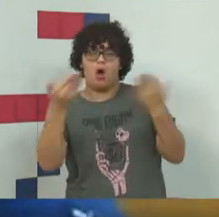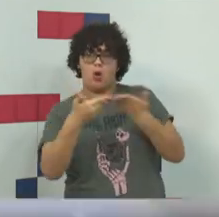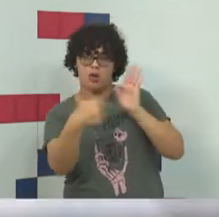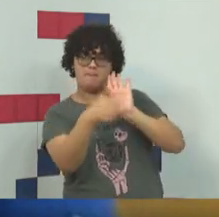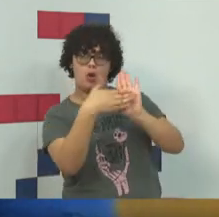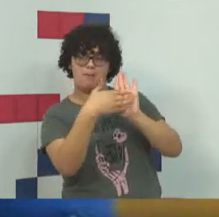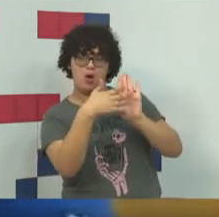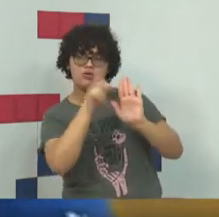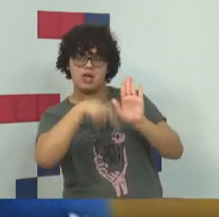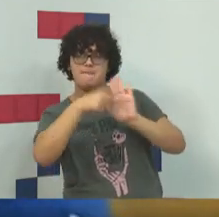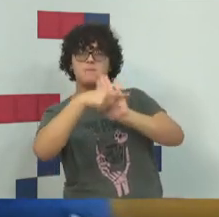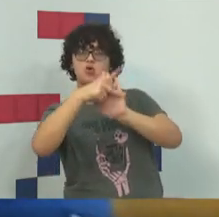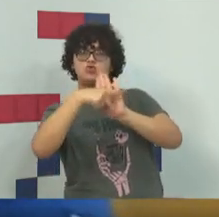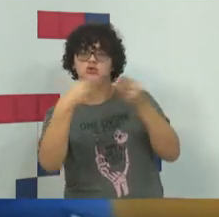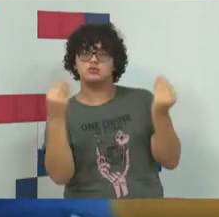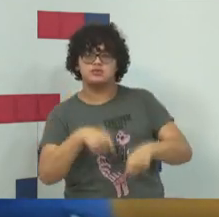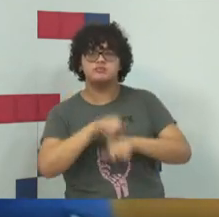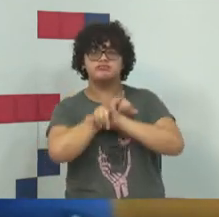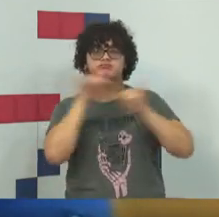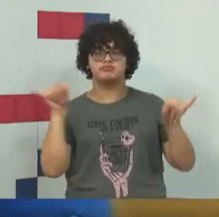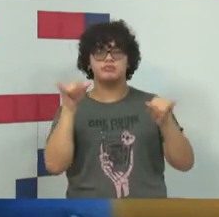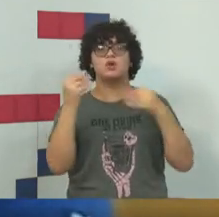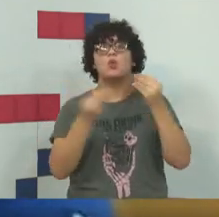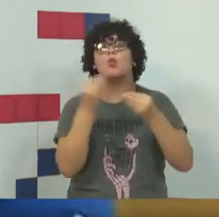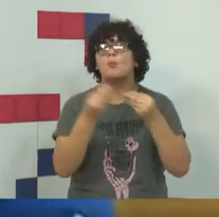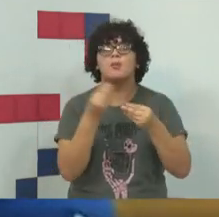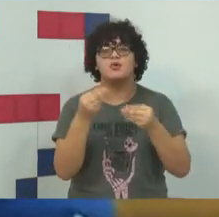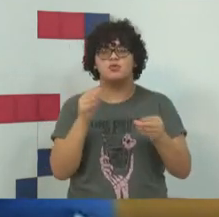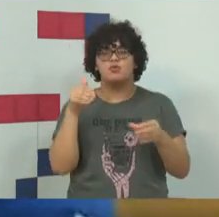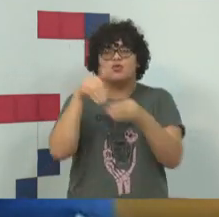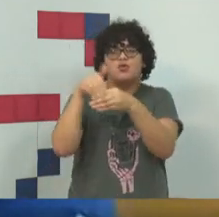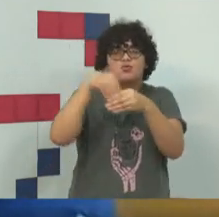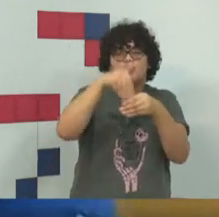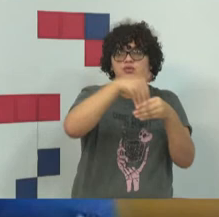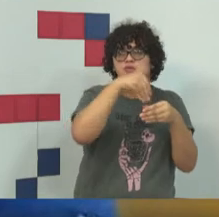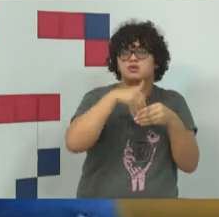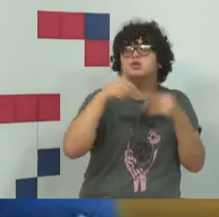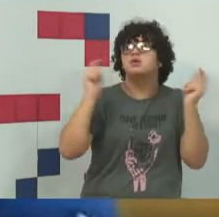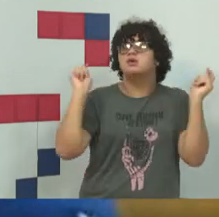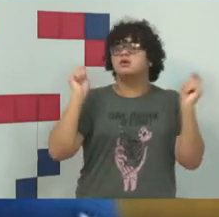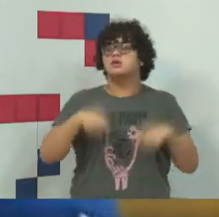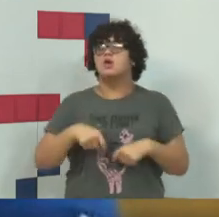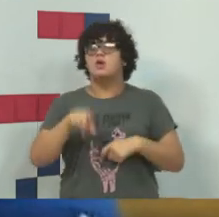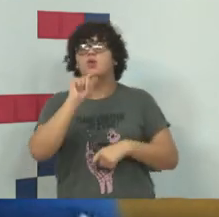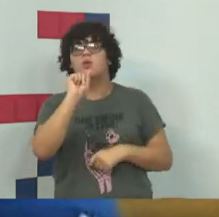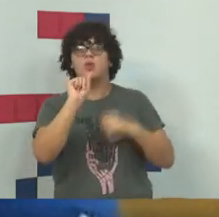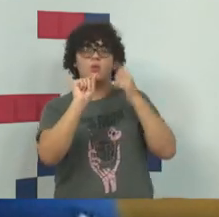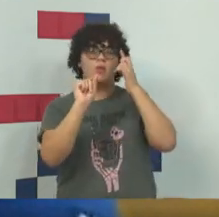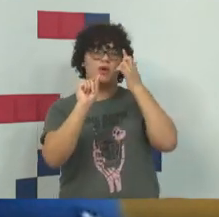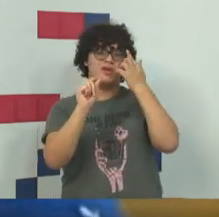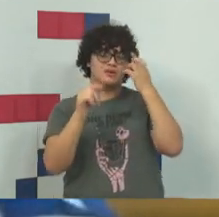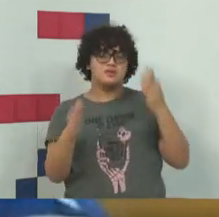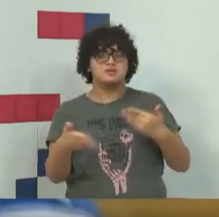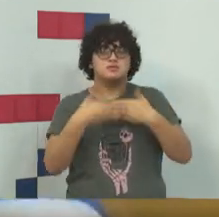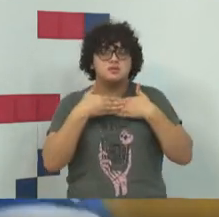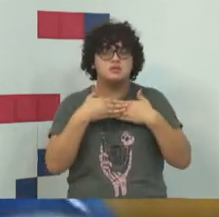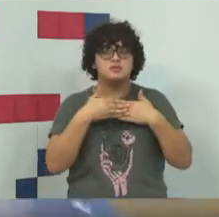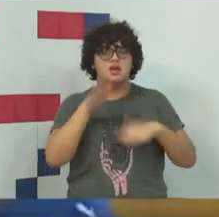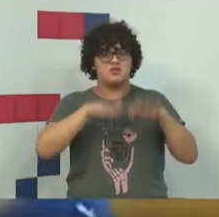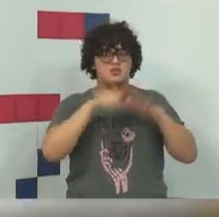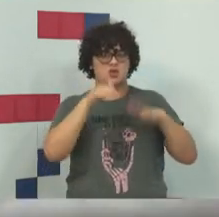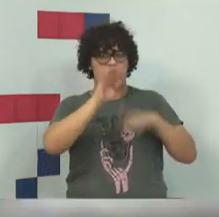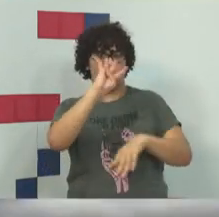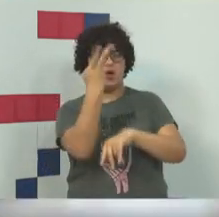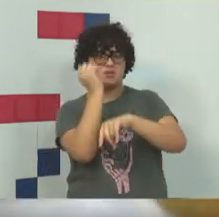mesmo com esse episódio, que a votação, ela acabou sendo encerrada às quatro da